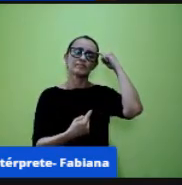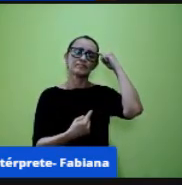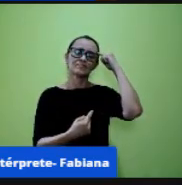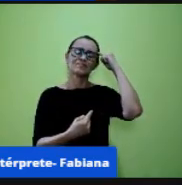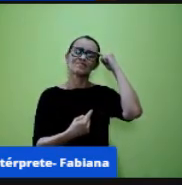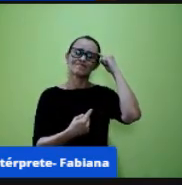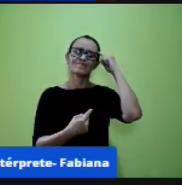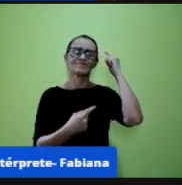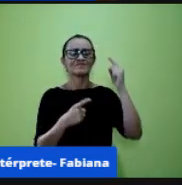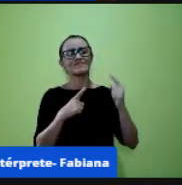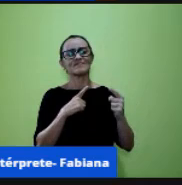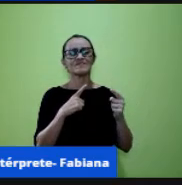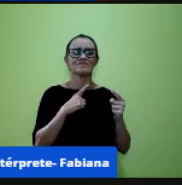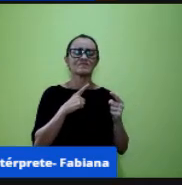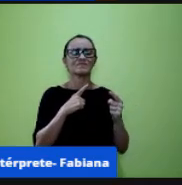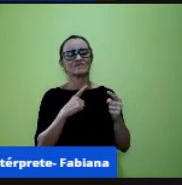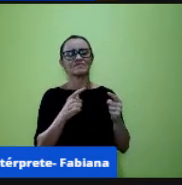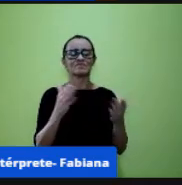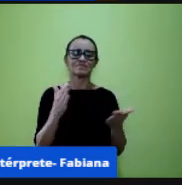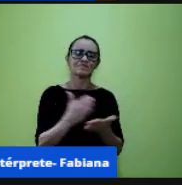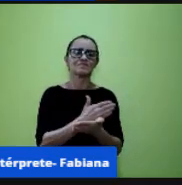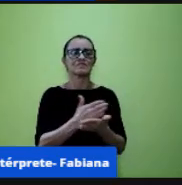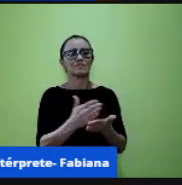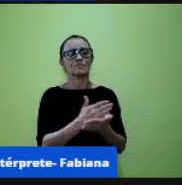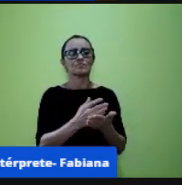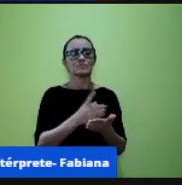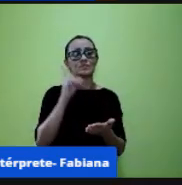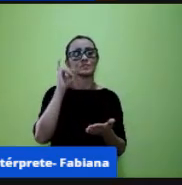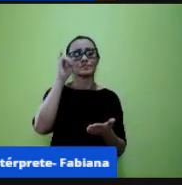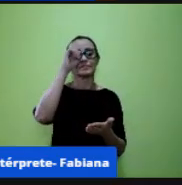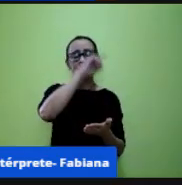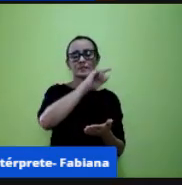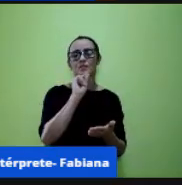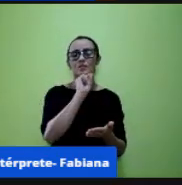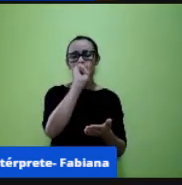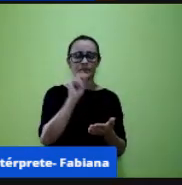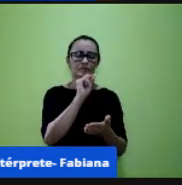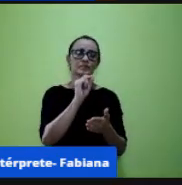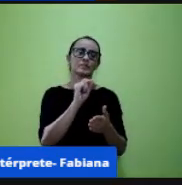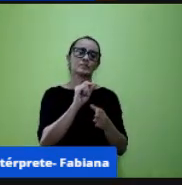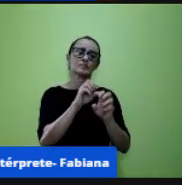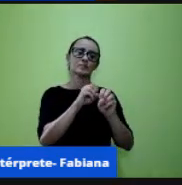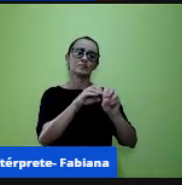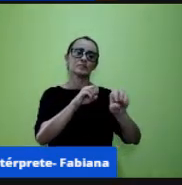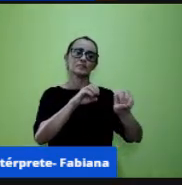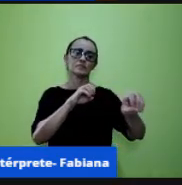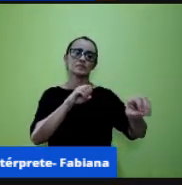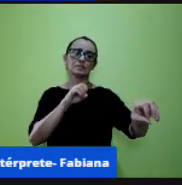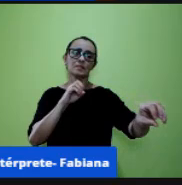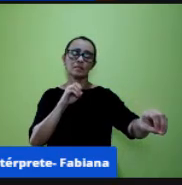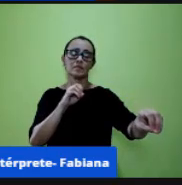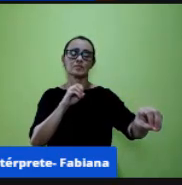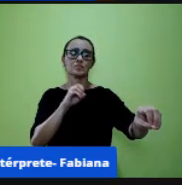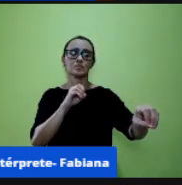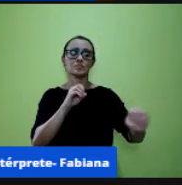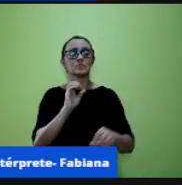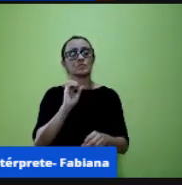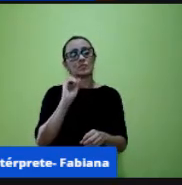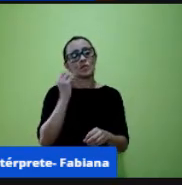compreensão entre o que é o ensino remoto e o que é educação à distância que a gente